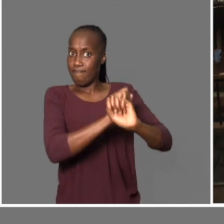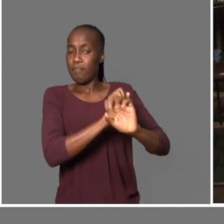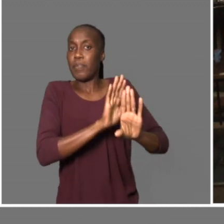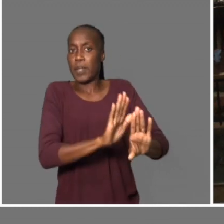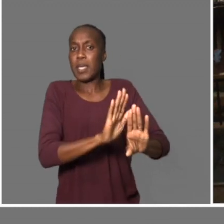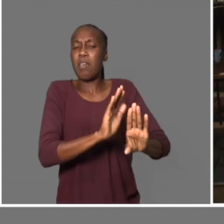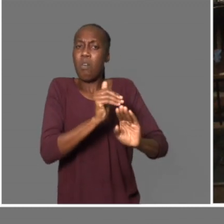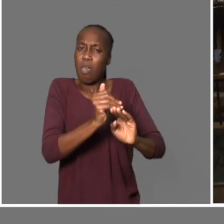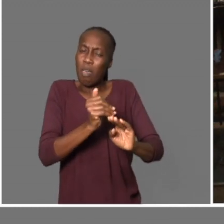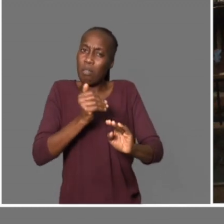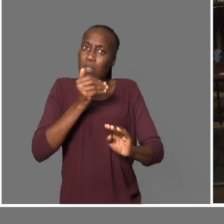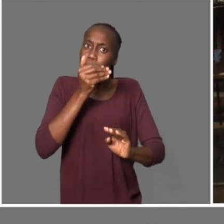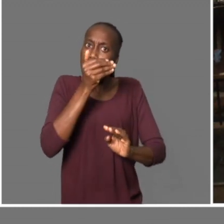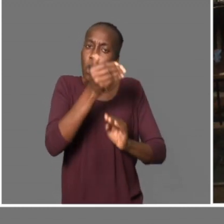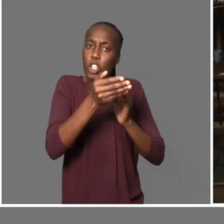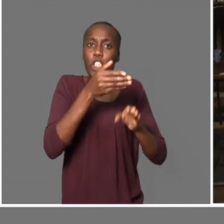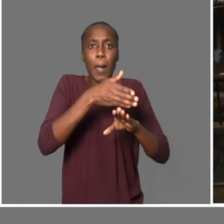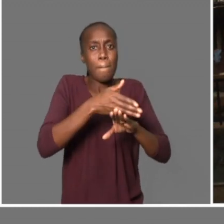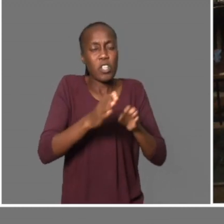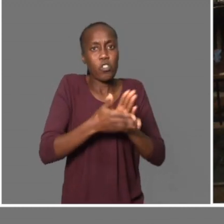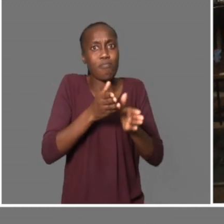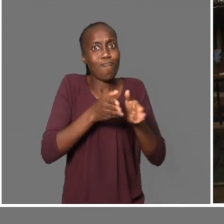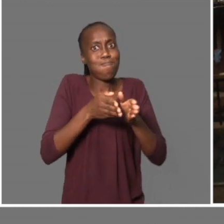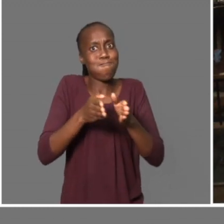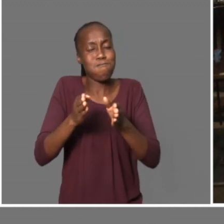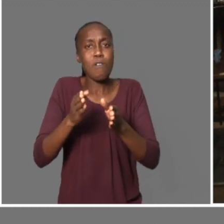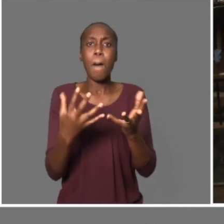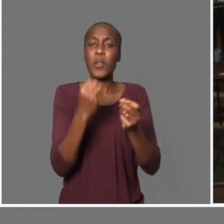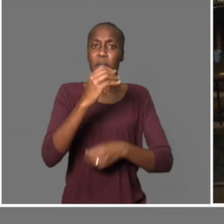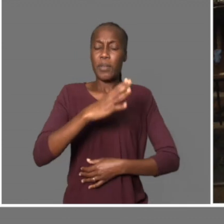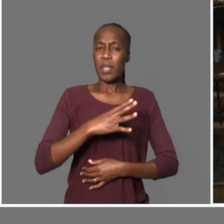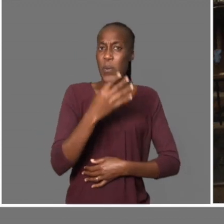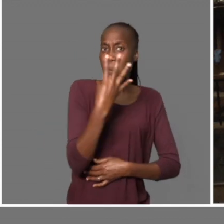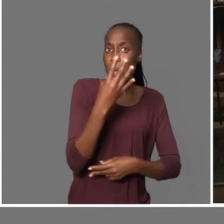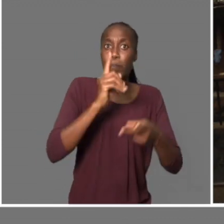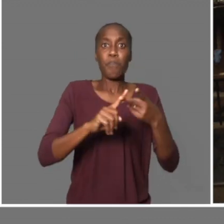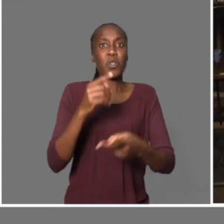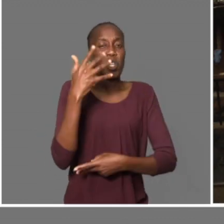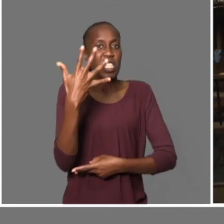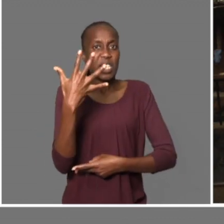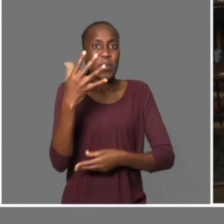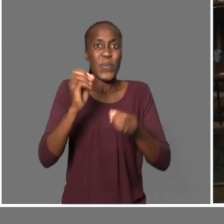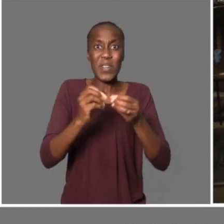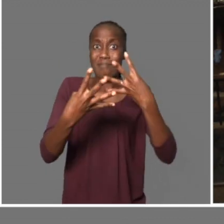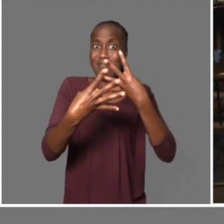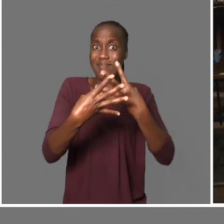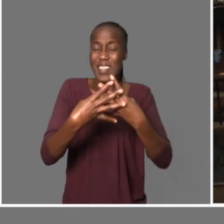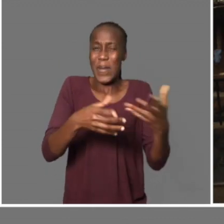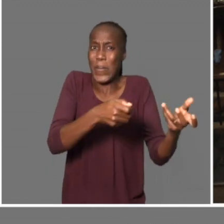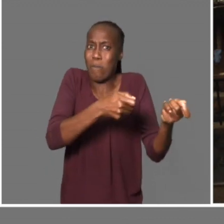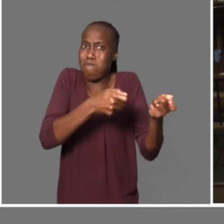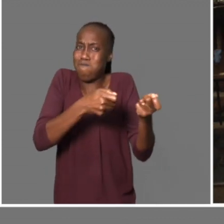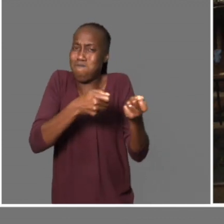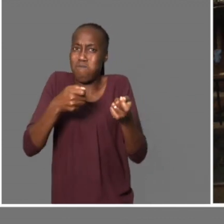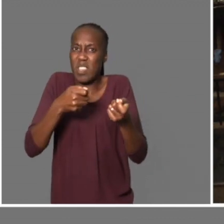meses. Então, era suficiente aquele tempo para o peixe voltar a ter, por exemplo, aqui poder ter duas chapas, aqui que são quatro,